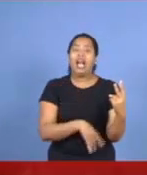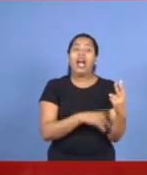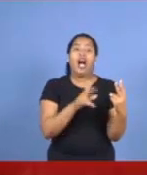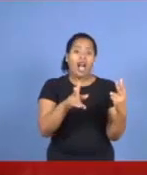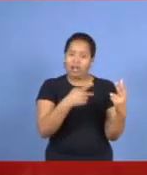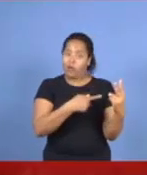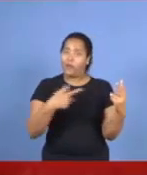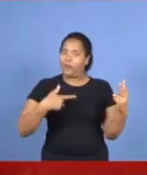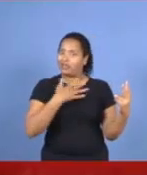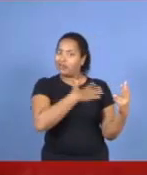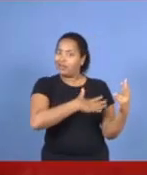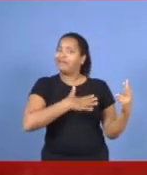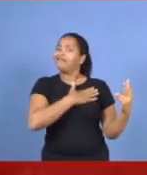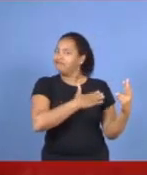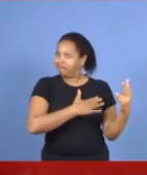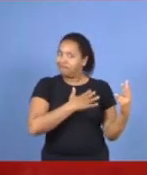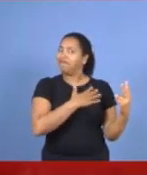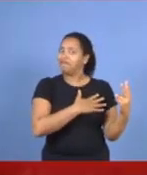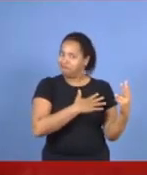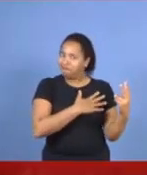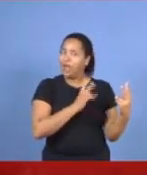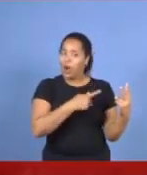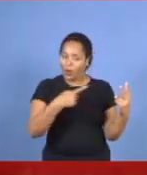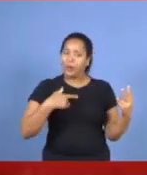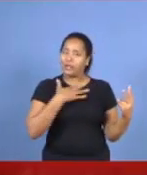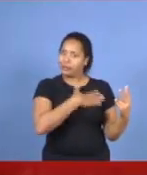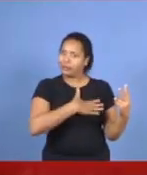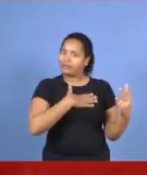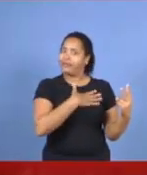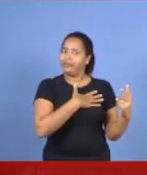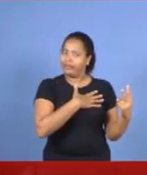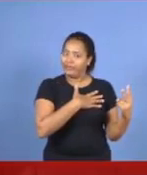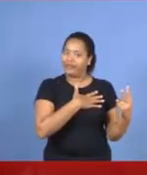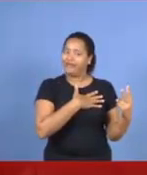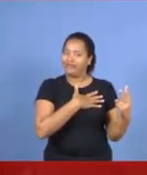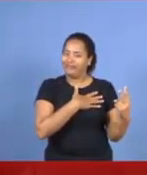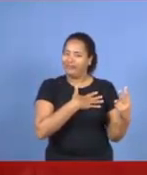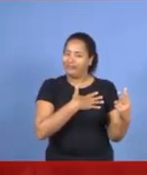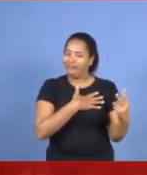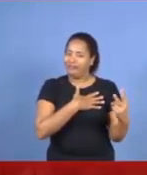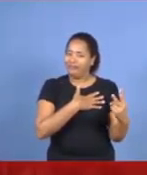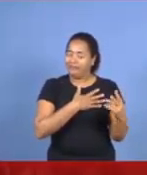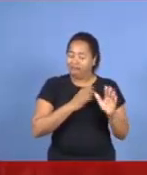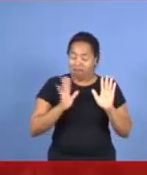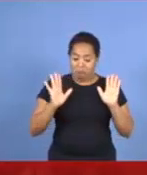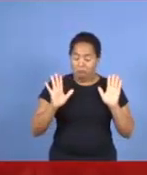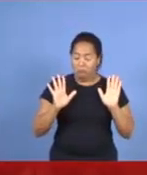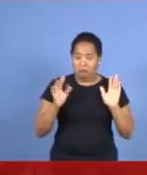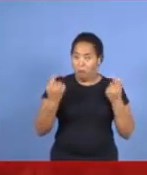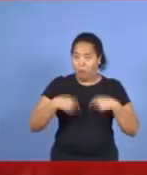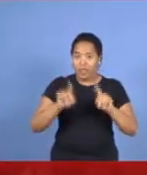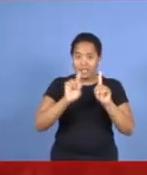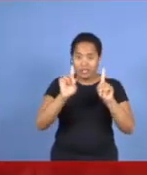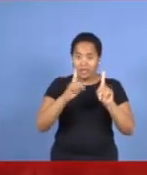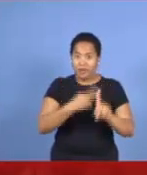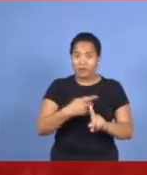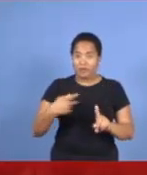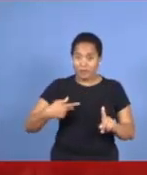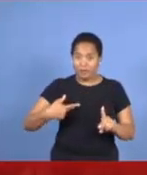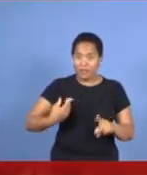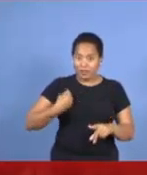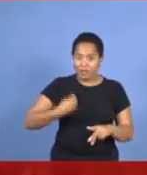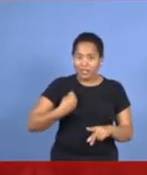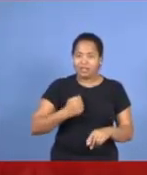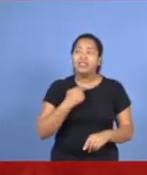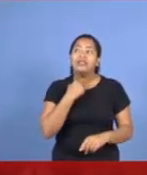satisfeito. E o pastor está satisfeito. É, eu não preciso nem ir lá. Não precisa nem do pastor presente. Isso, eu estou ruim da garganta, mas eu